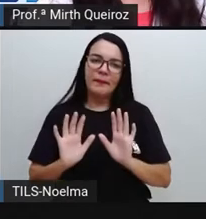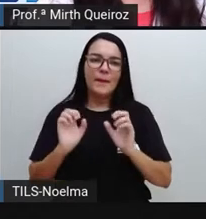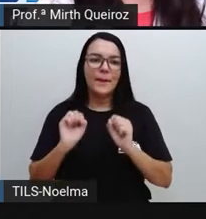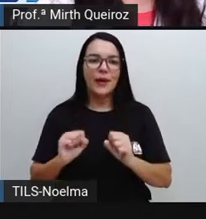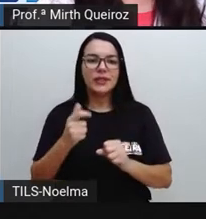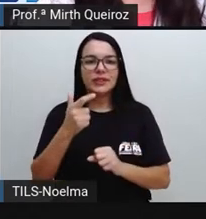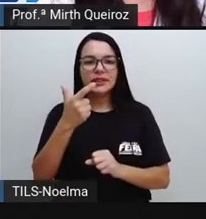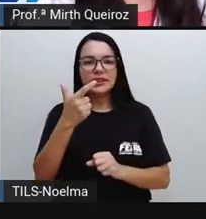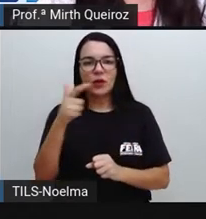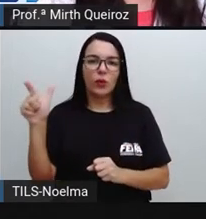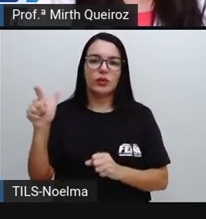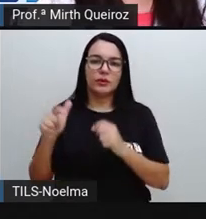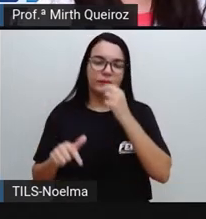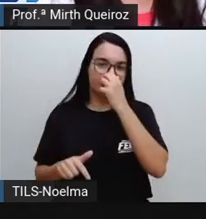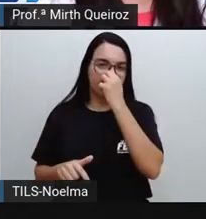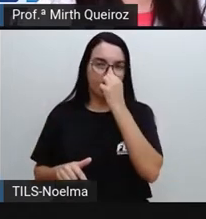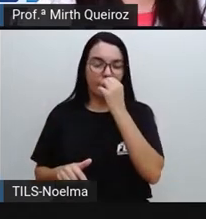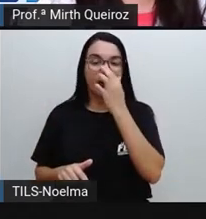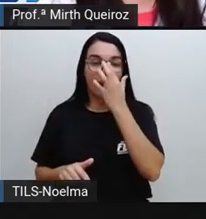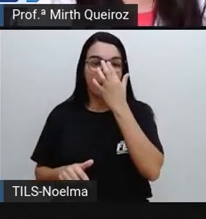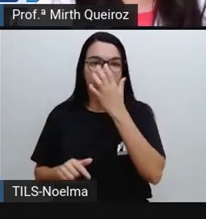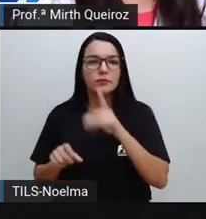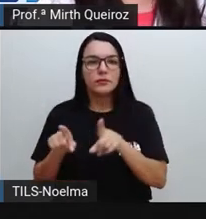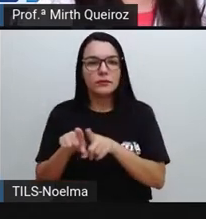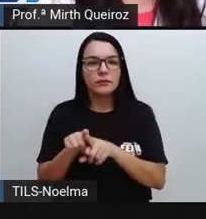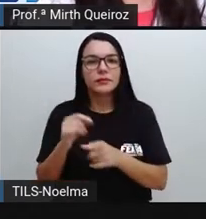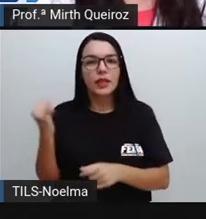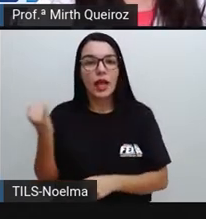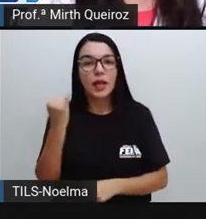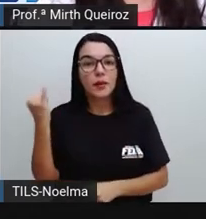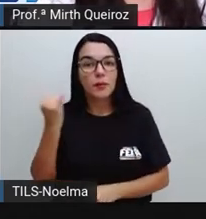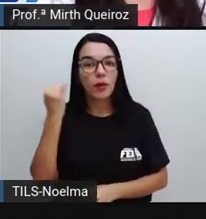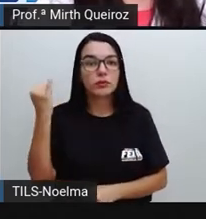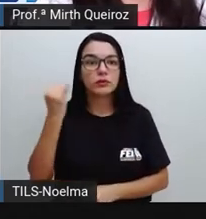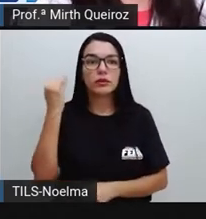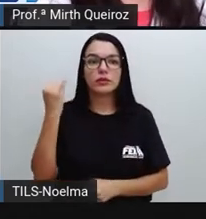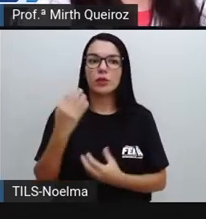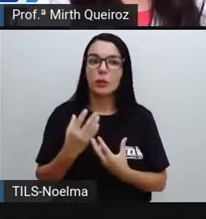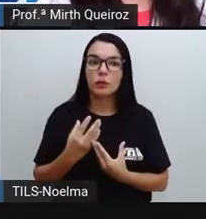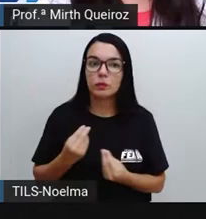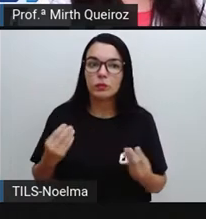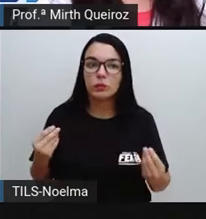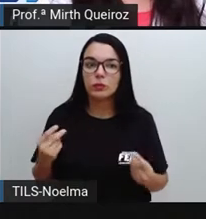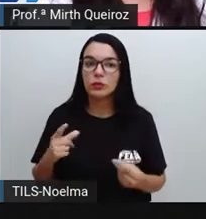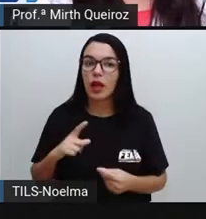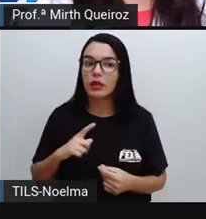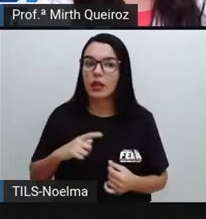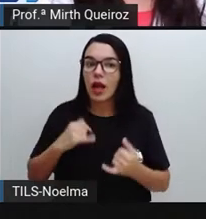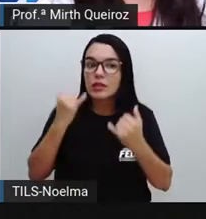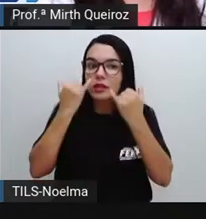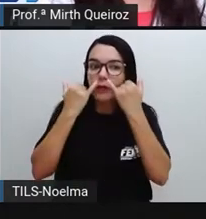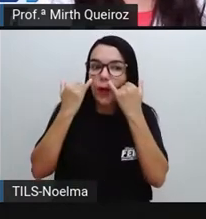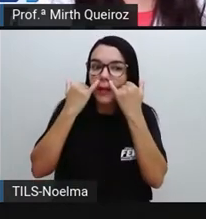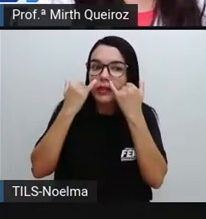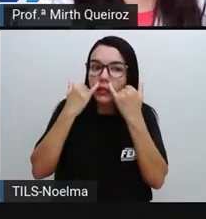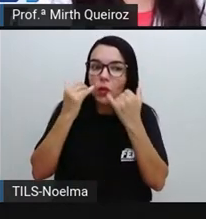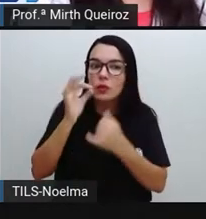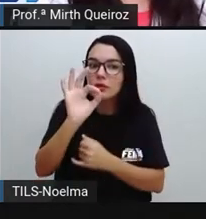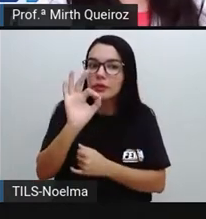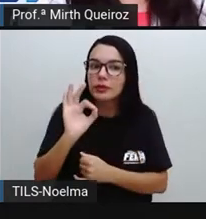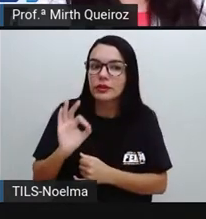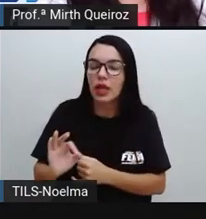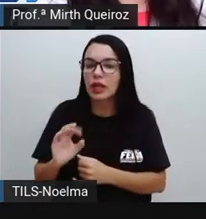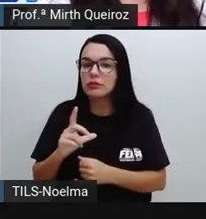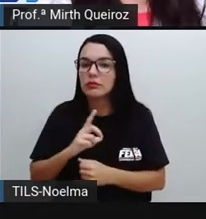é importante, né? É extremamente importante que todos os dados obtidos sejam aí fornecidos